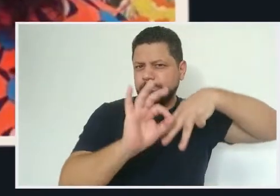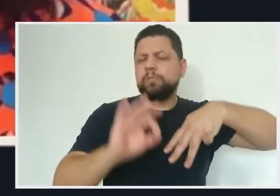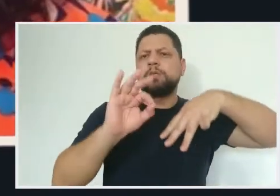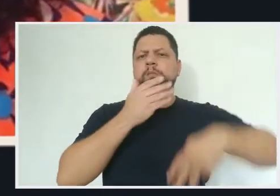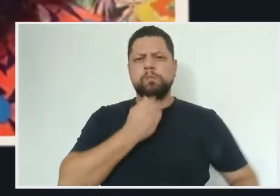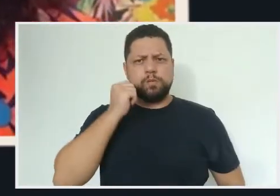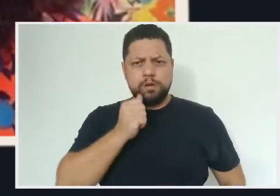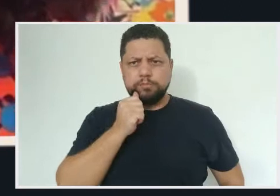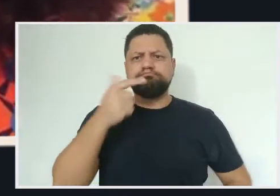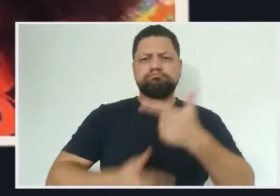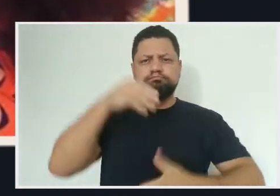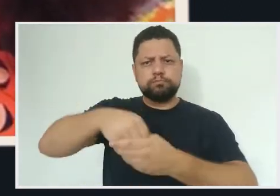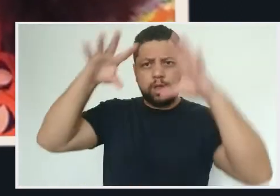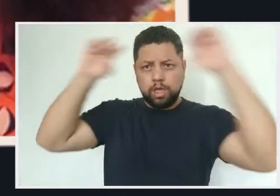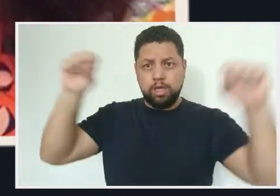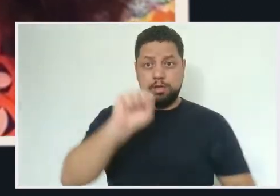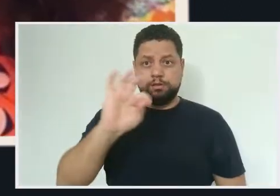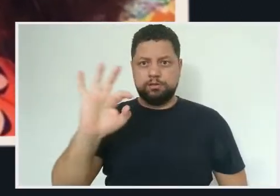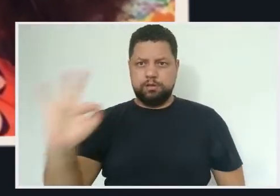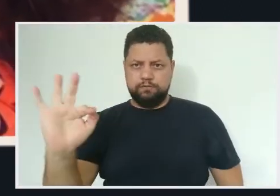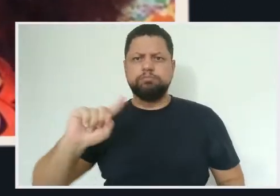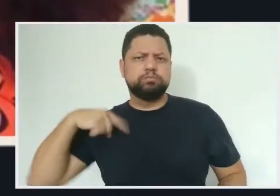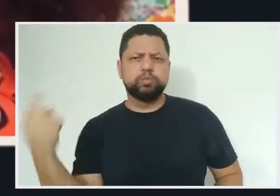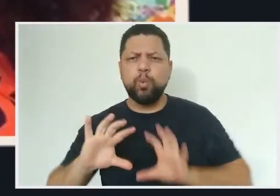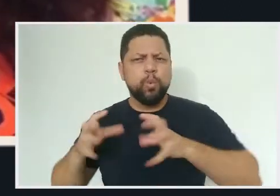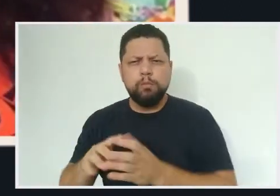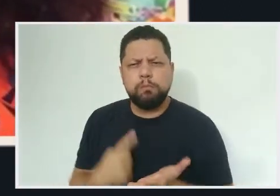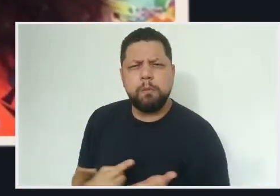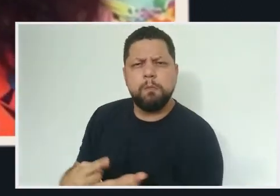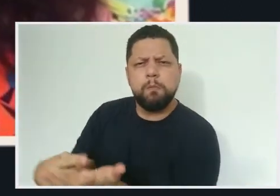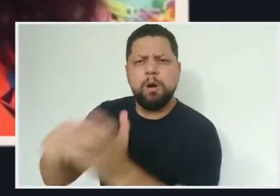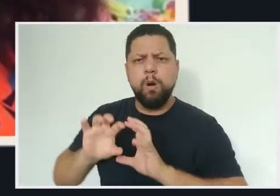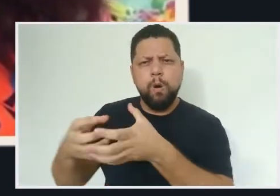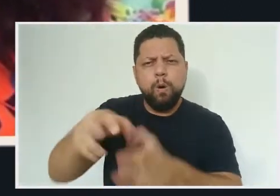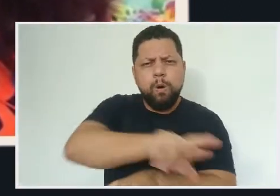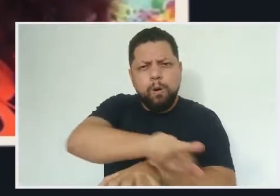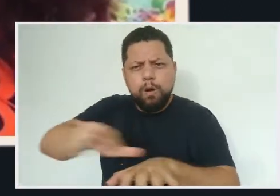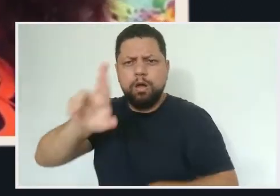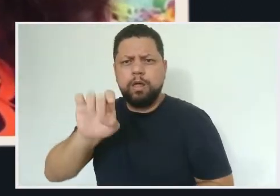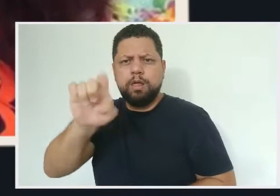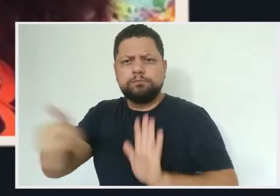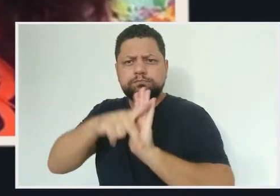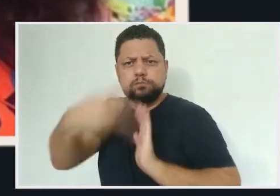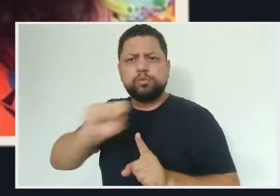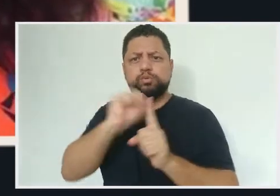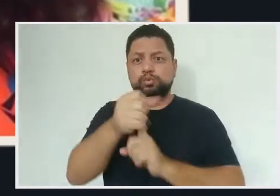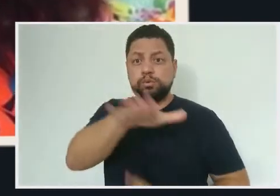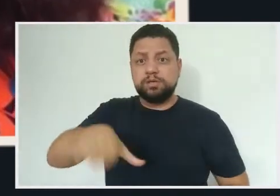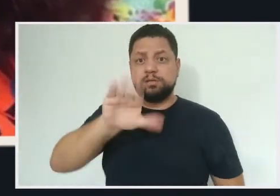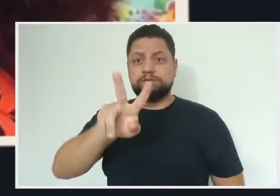Senhoras ministras, senhores ministros do STF, somos uma articulação de diversas